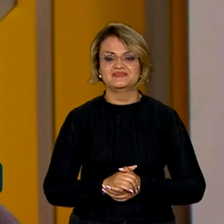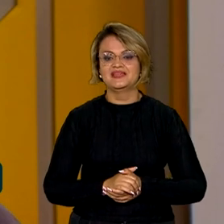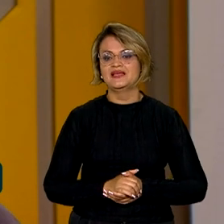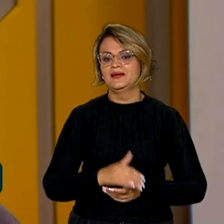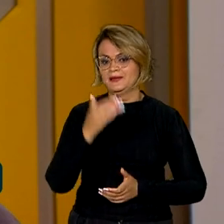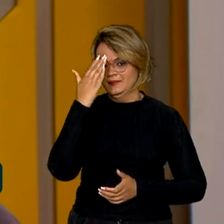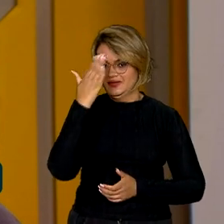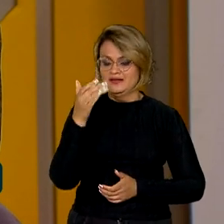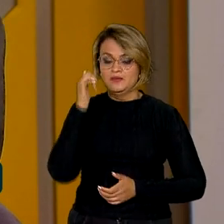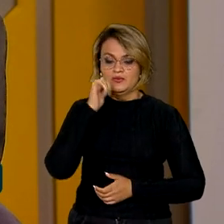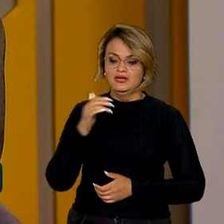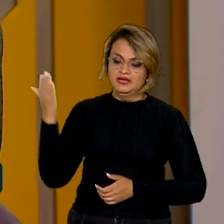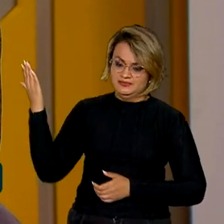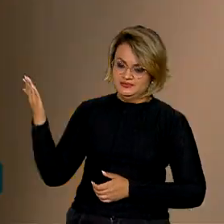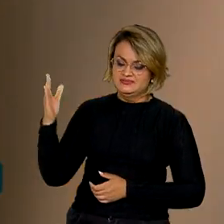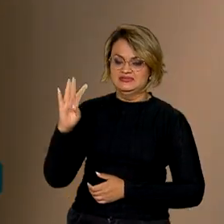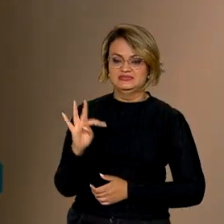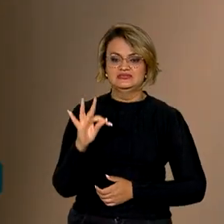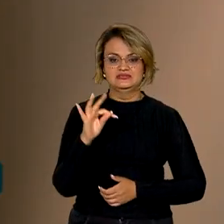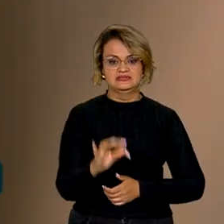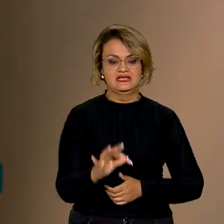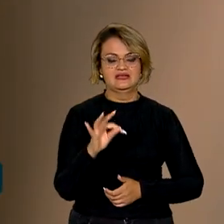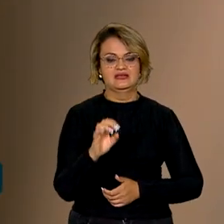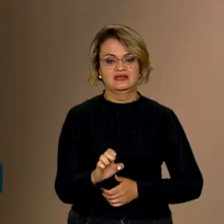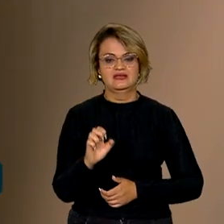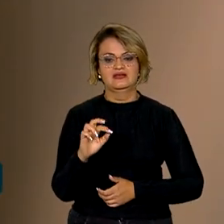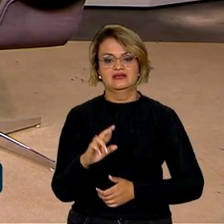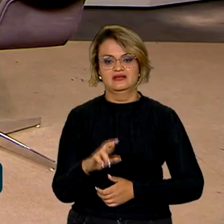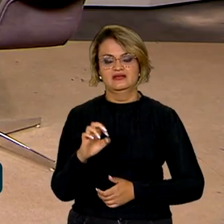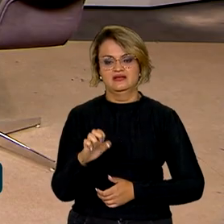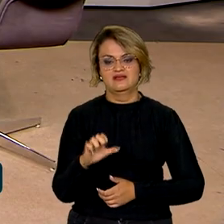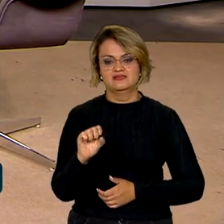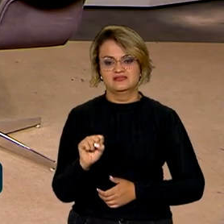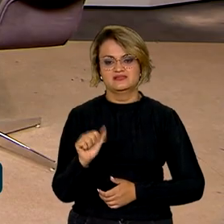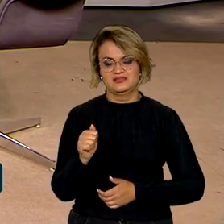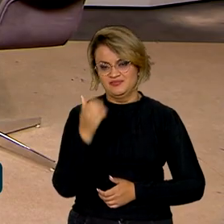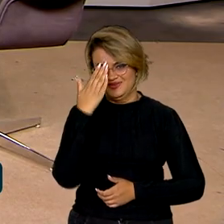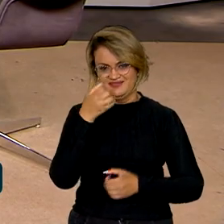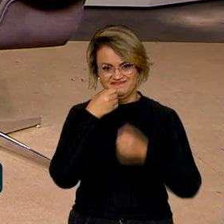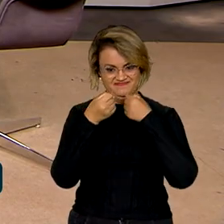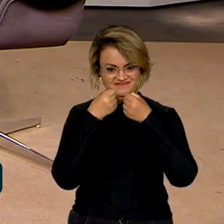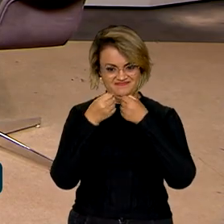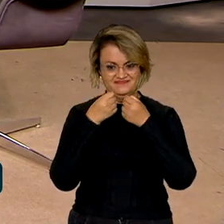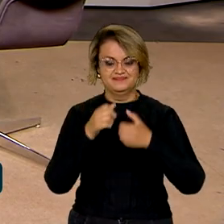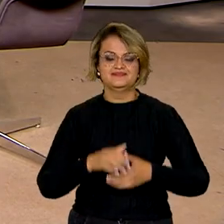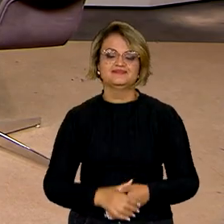Tereza Campelo, diretora socioambiental do BNDES, muito obrigado pela sua entrevista. Obrigada a vocês, suas ordens.